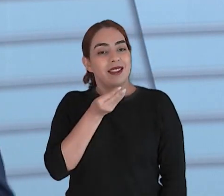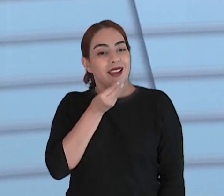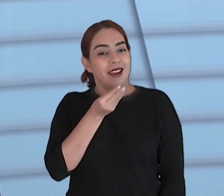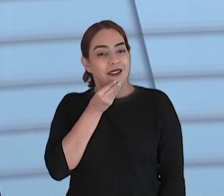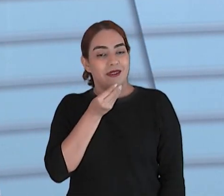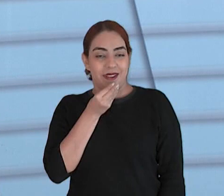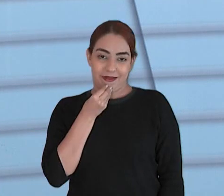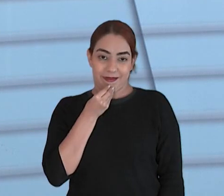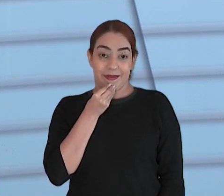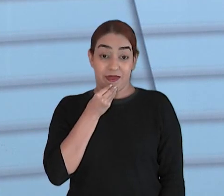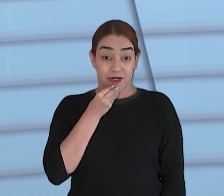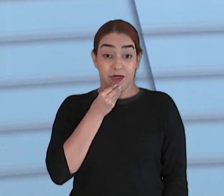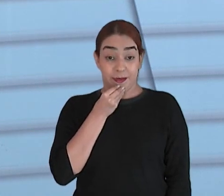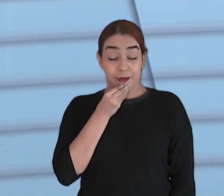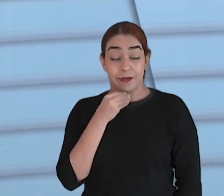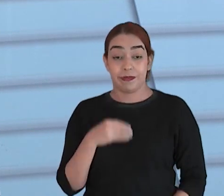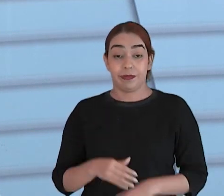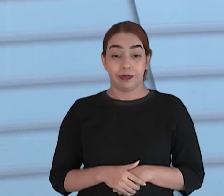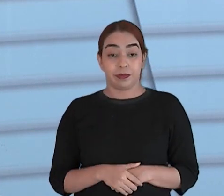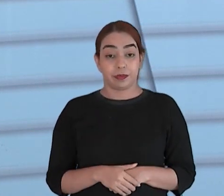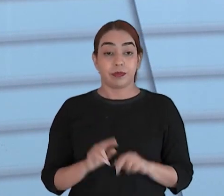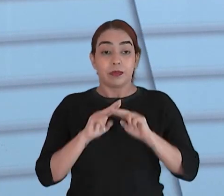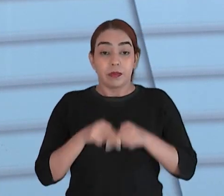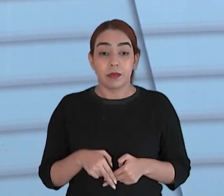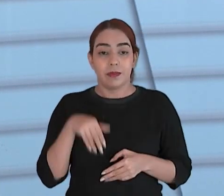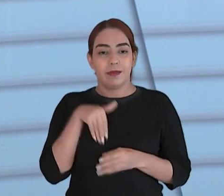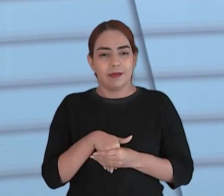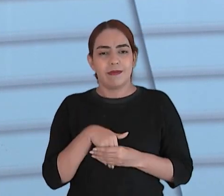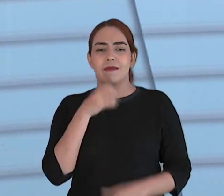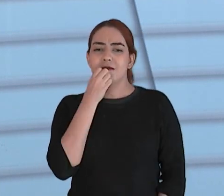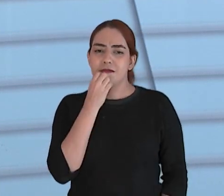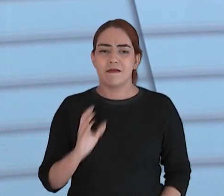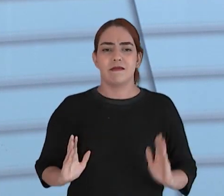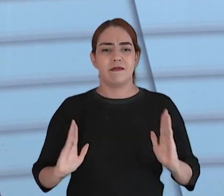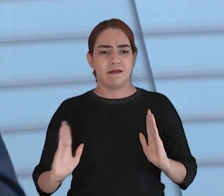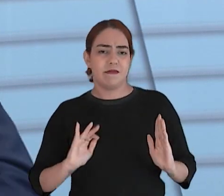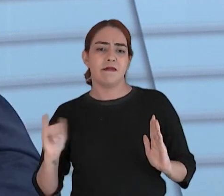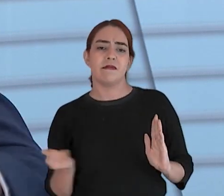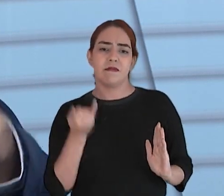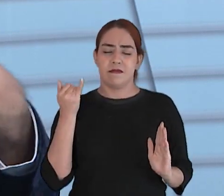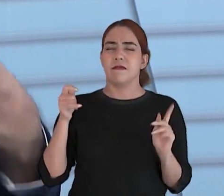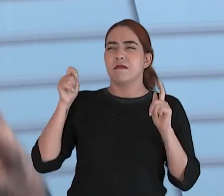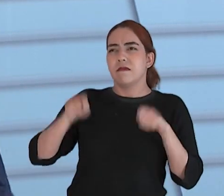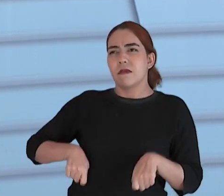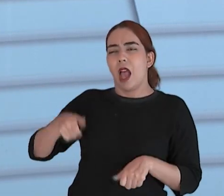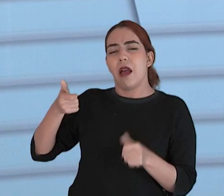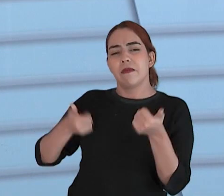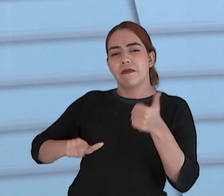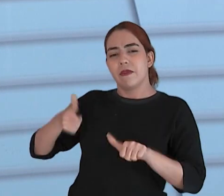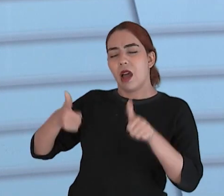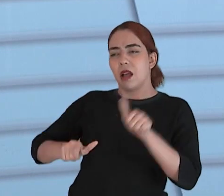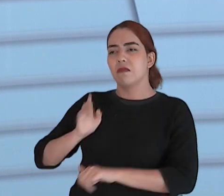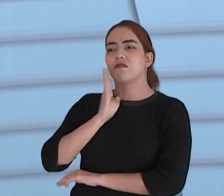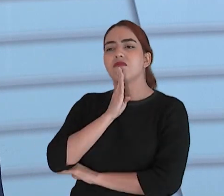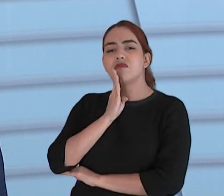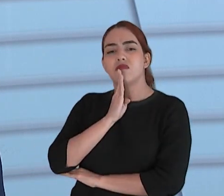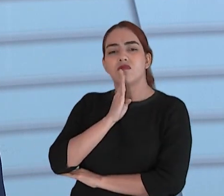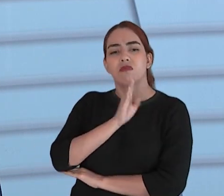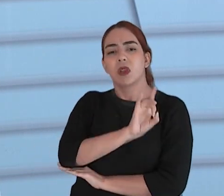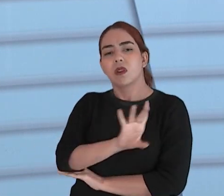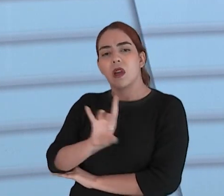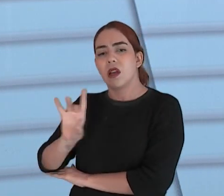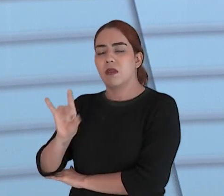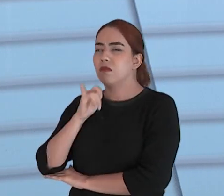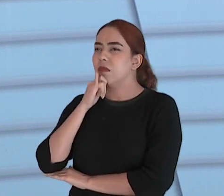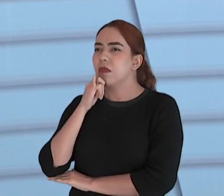esse povo então as eleições é muito boa é muito importante porque é onde a gente vai conhecer aquele que